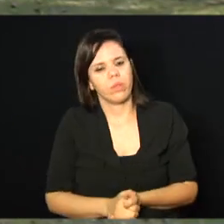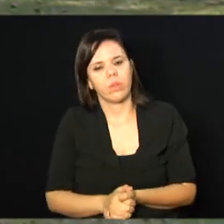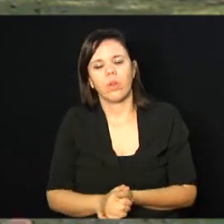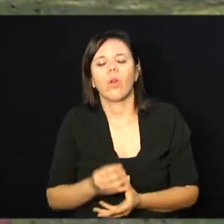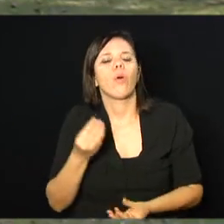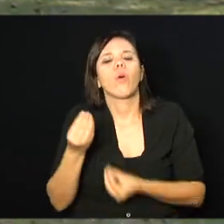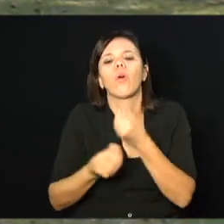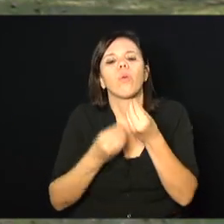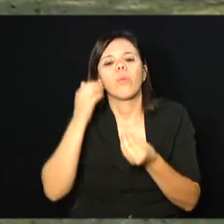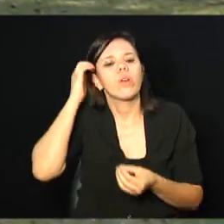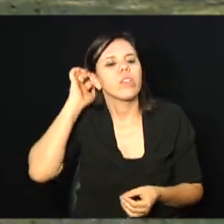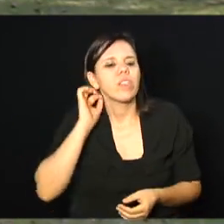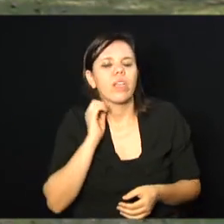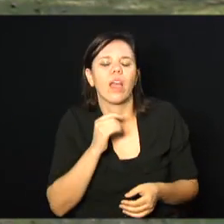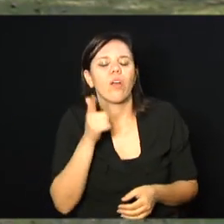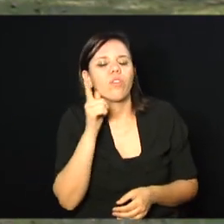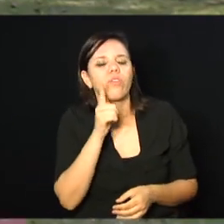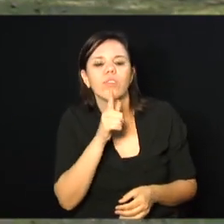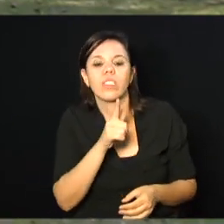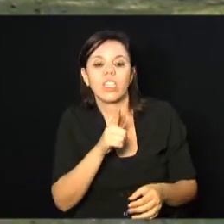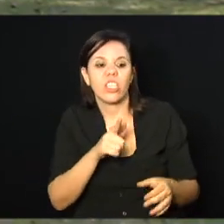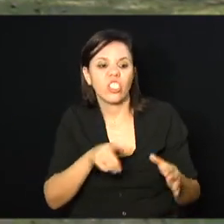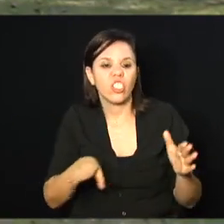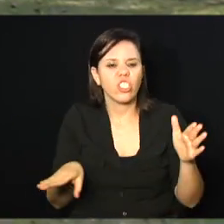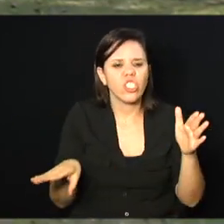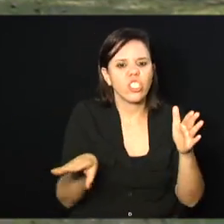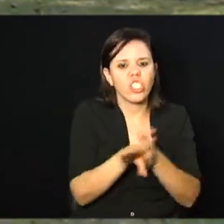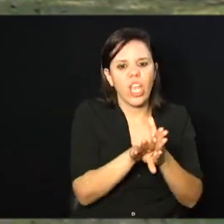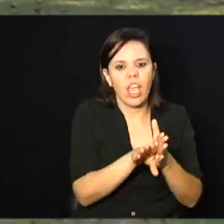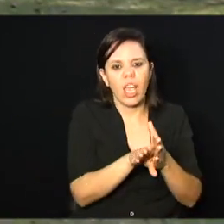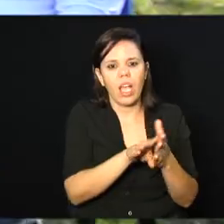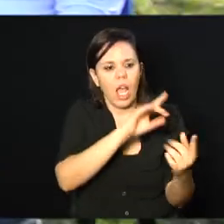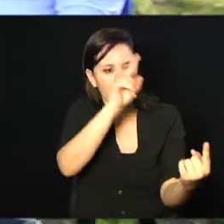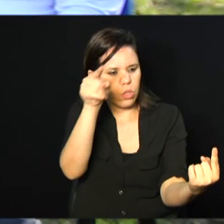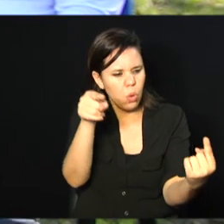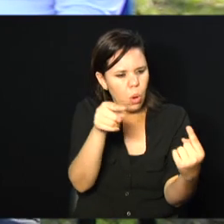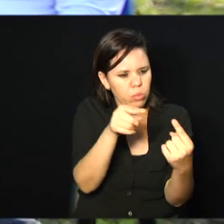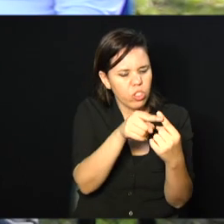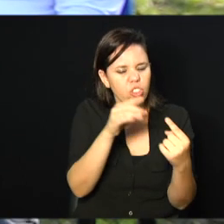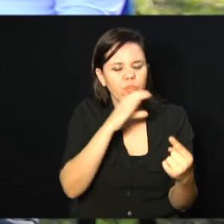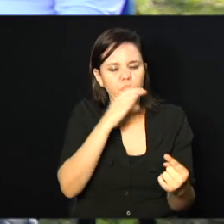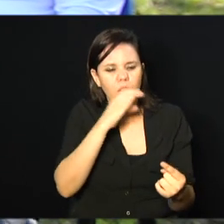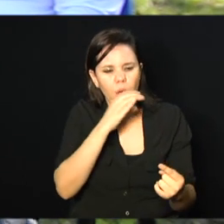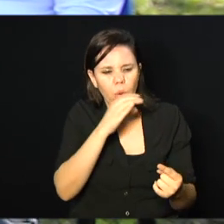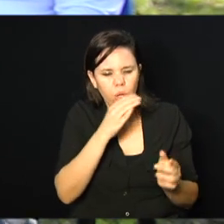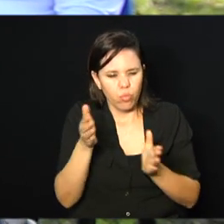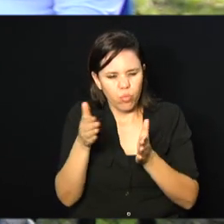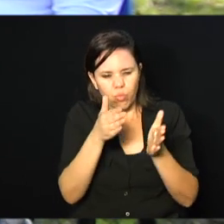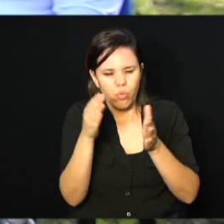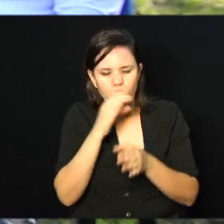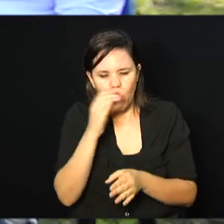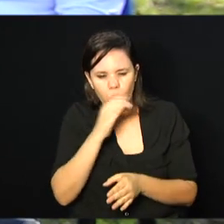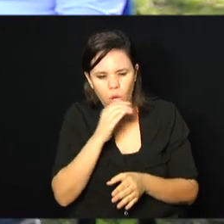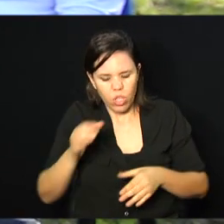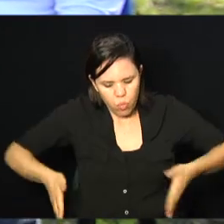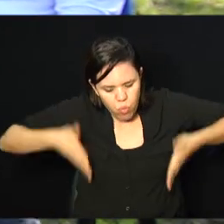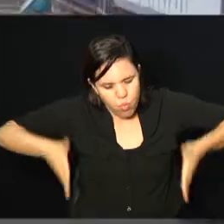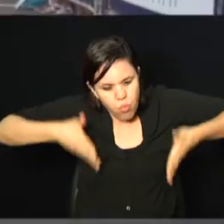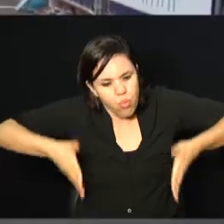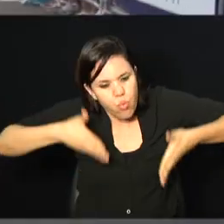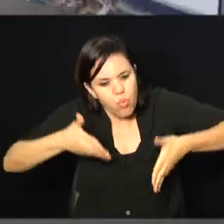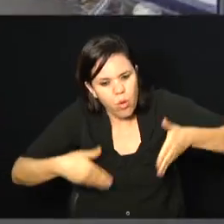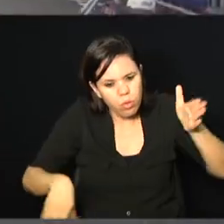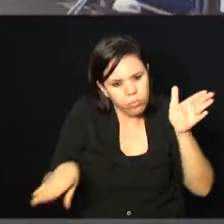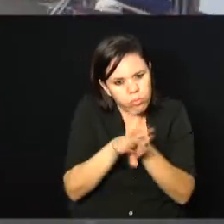é chegar na linha de chegado? O que é chegar até aquele ponto? A gente tem um, a gente faz um detalhe, né, Orlando? gente faz,